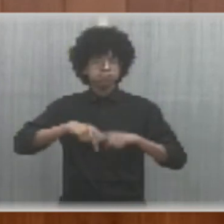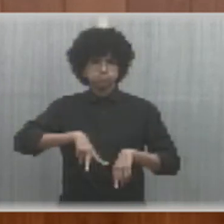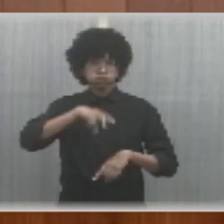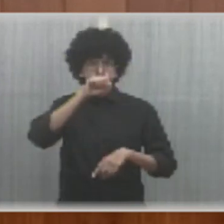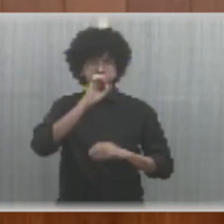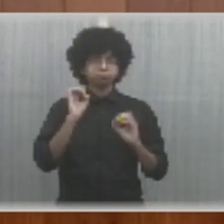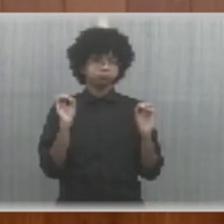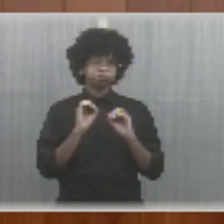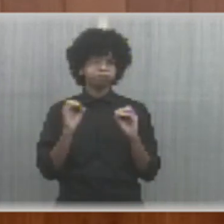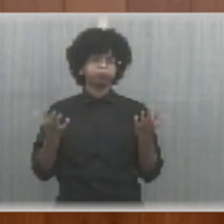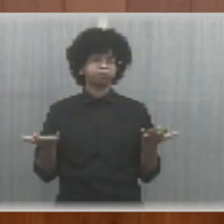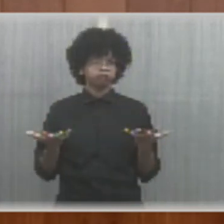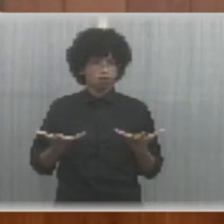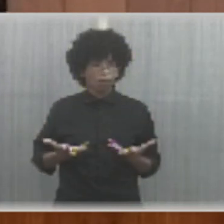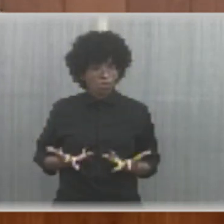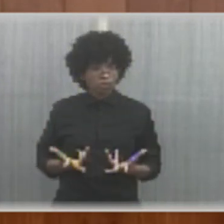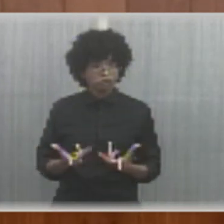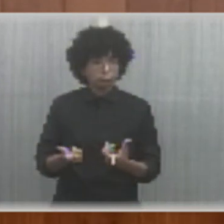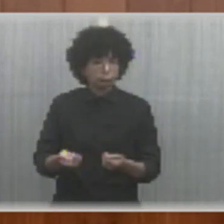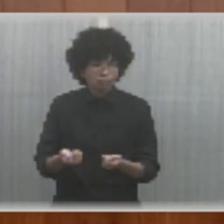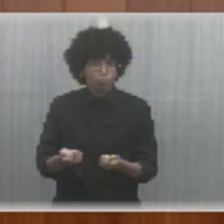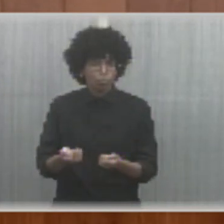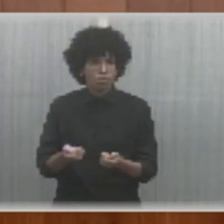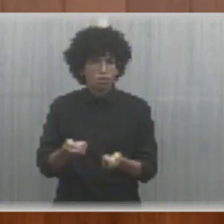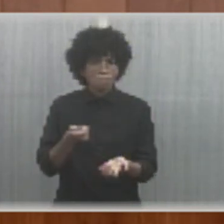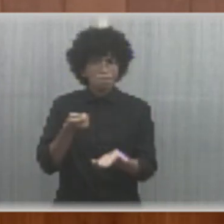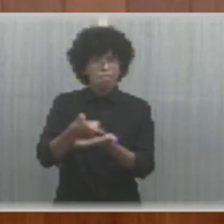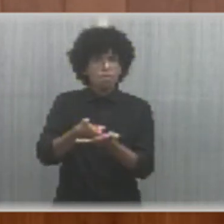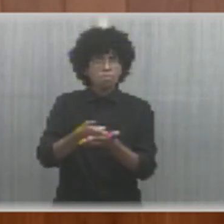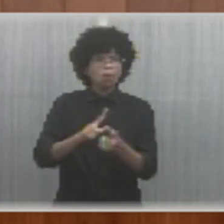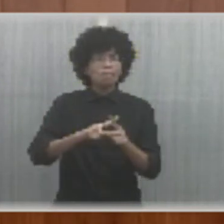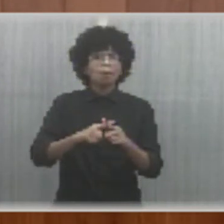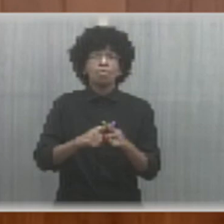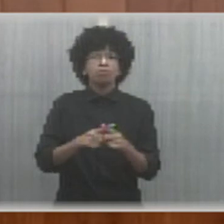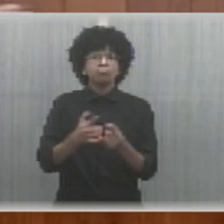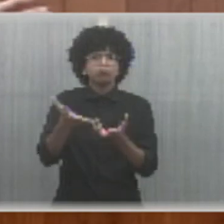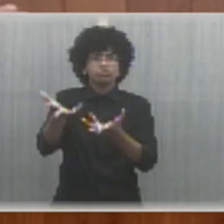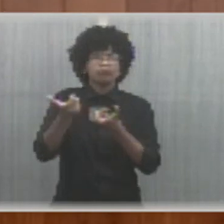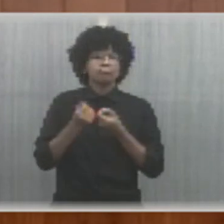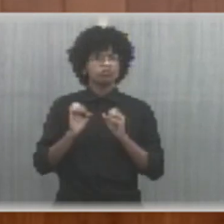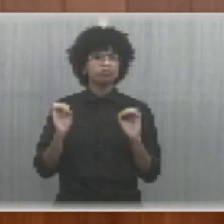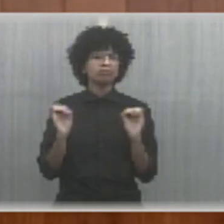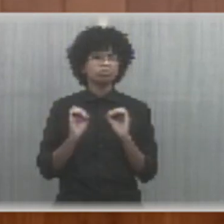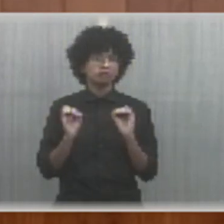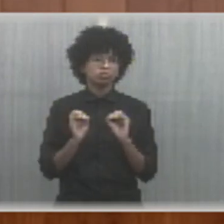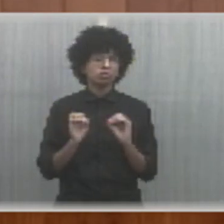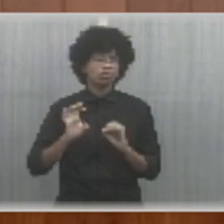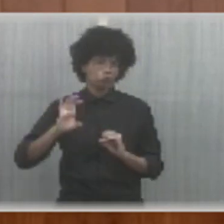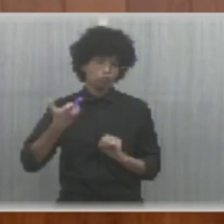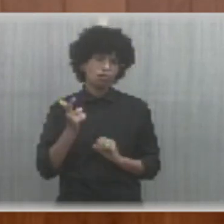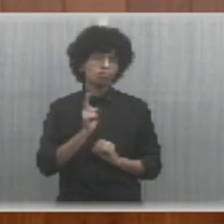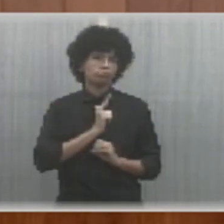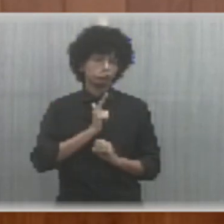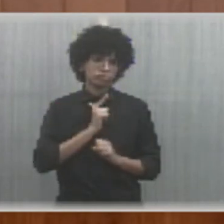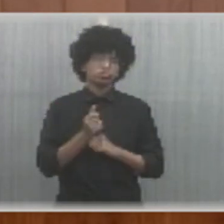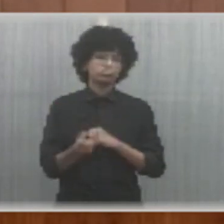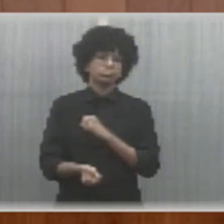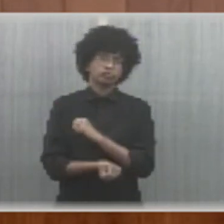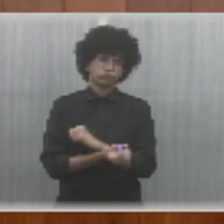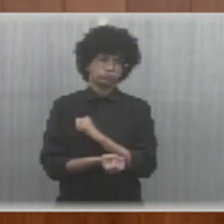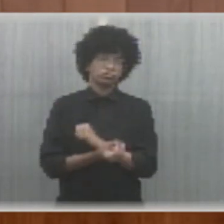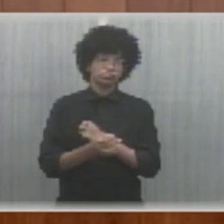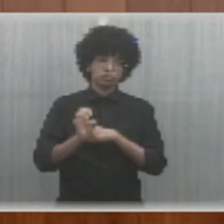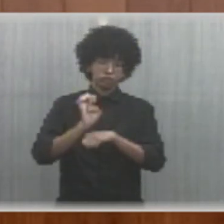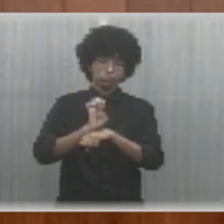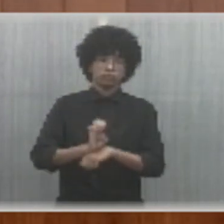incontestável. Então, se receberam o dinheiro e não entregaram os produtos, é claro que houve corrupção. E o